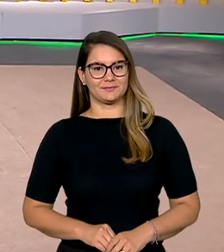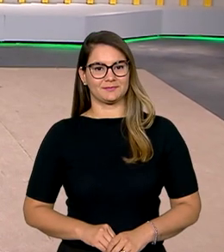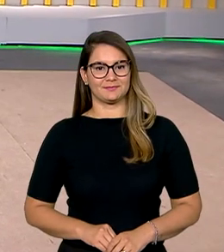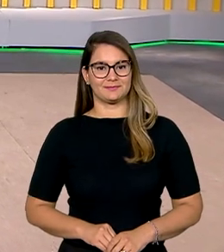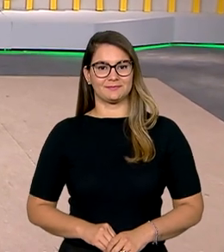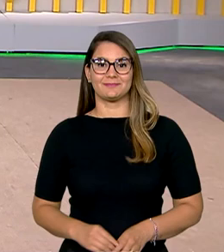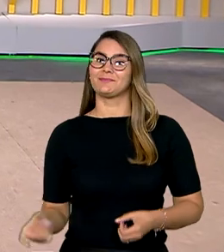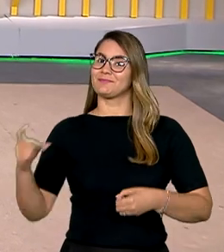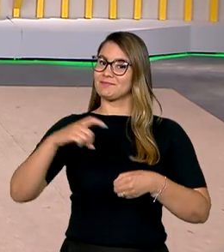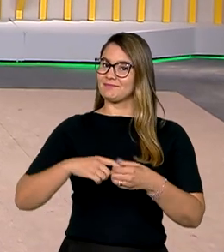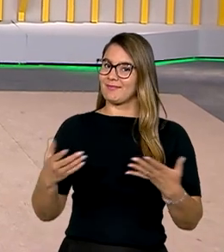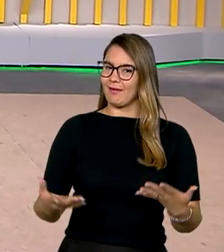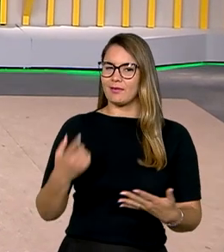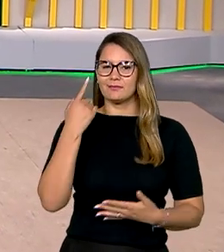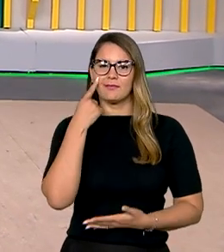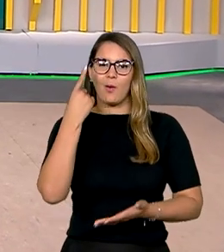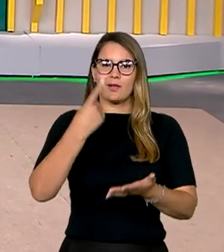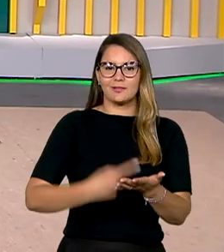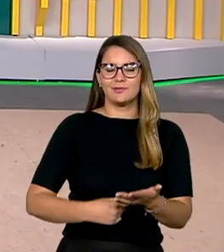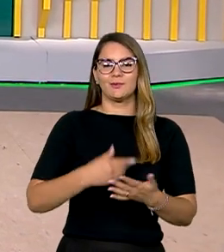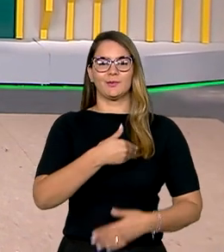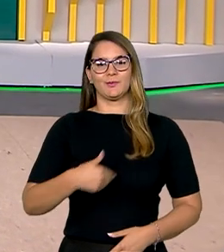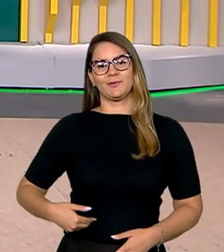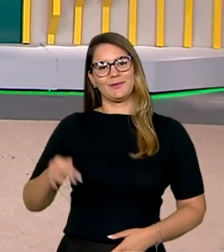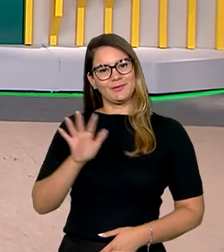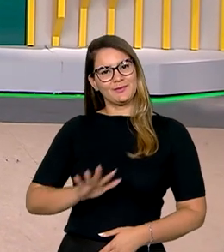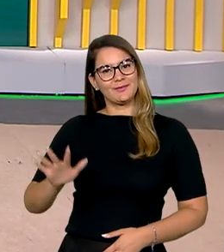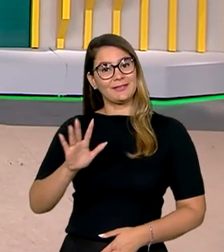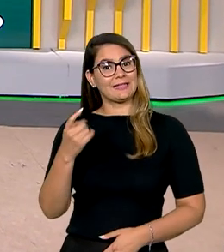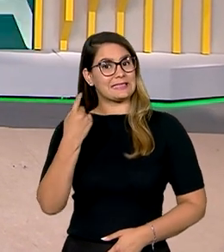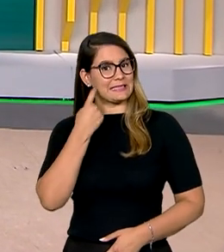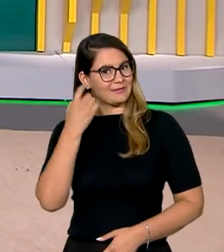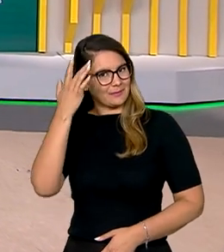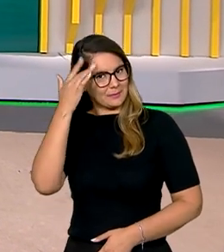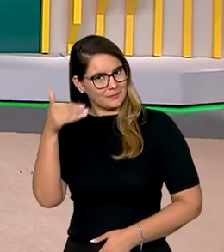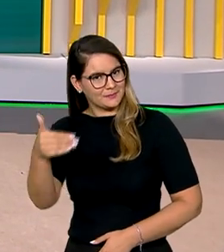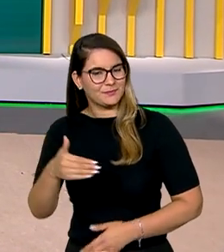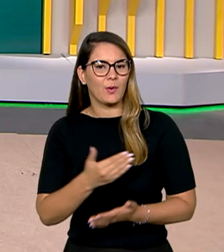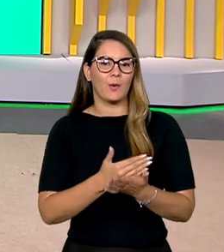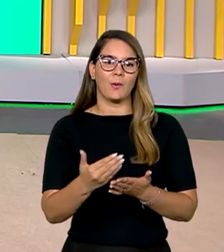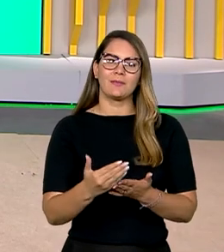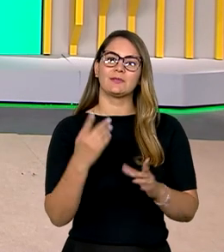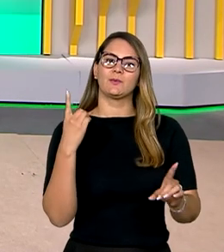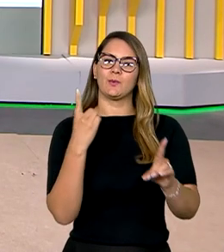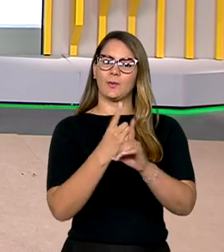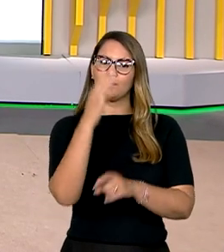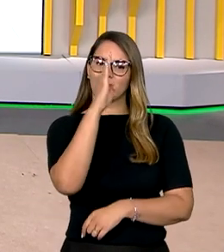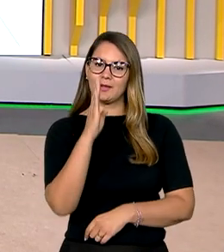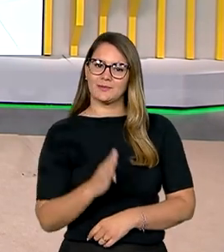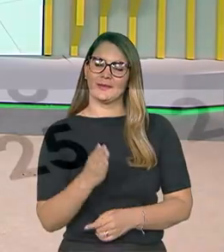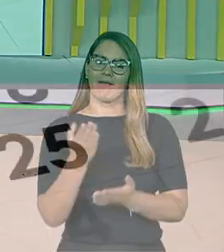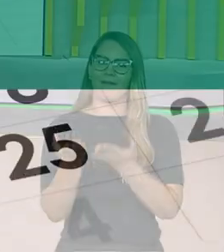Estamos de volta e vamos destacar algumas agendas do governo federal nesta sexta-feira, começando com o Encontro Nacional